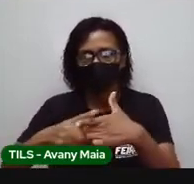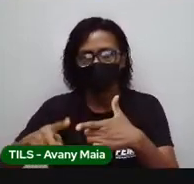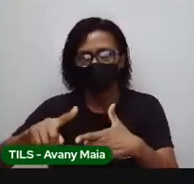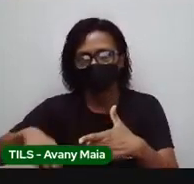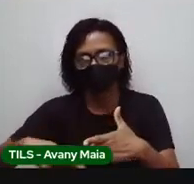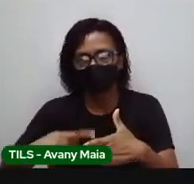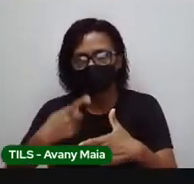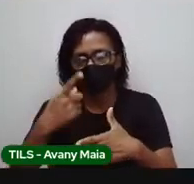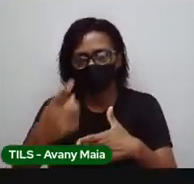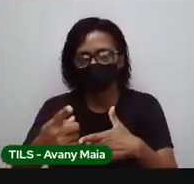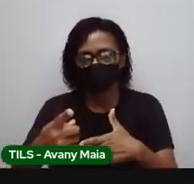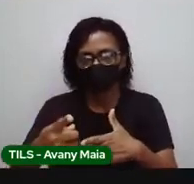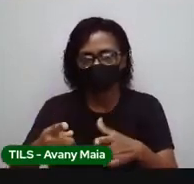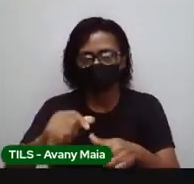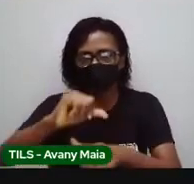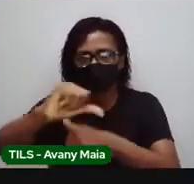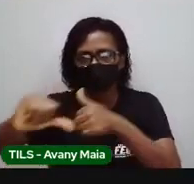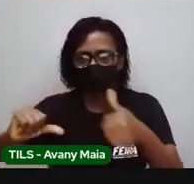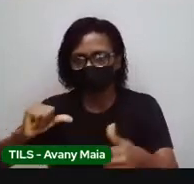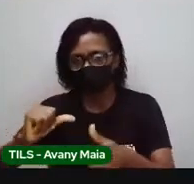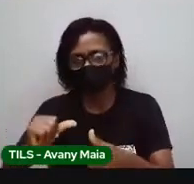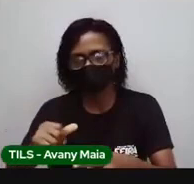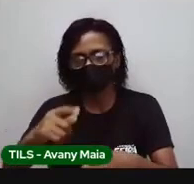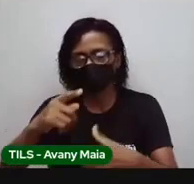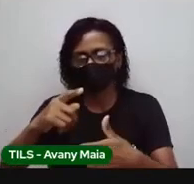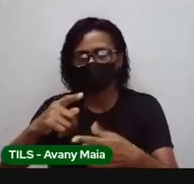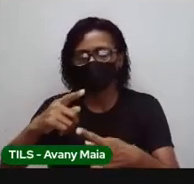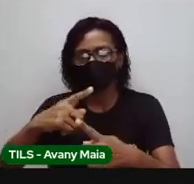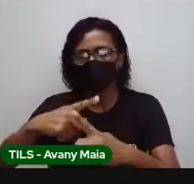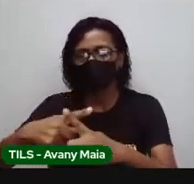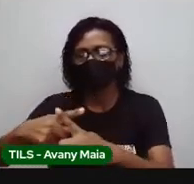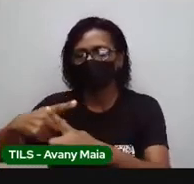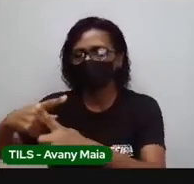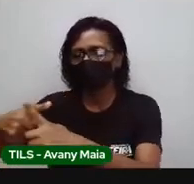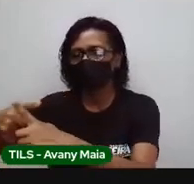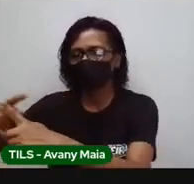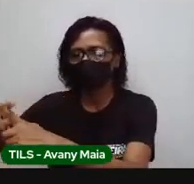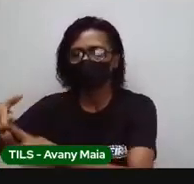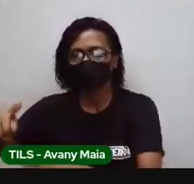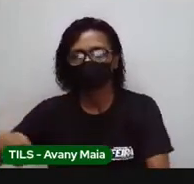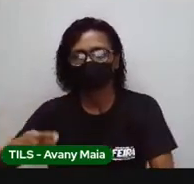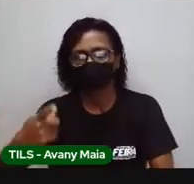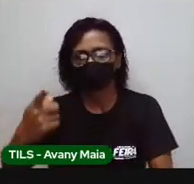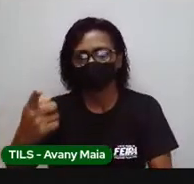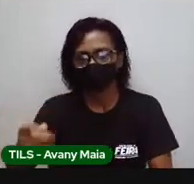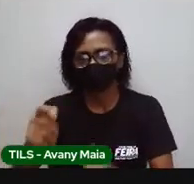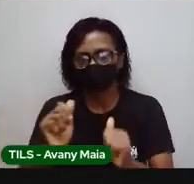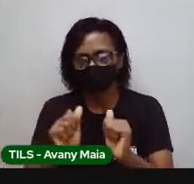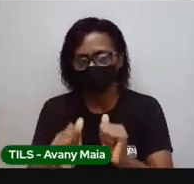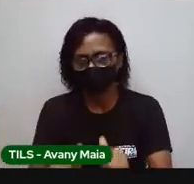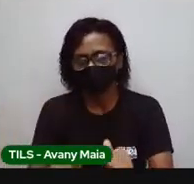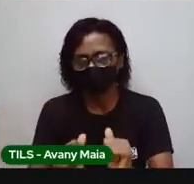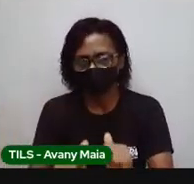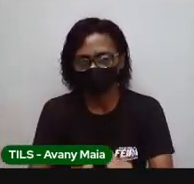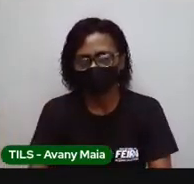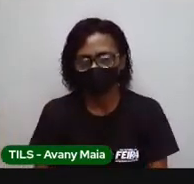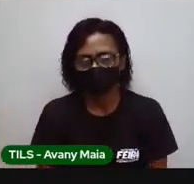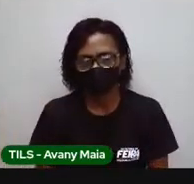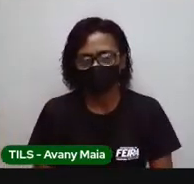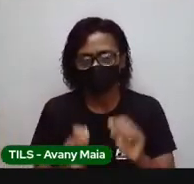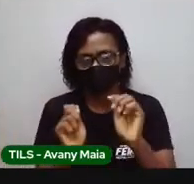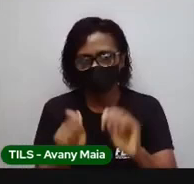multiplicar por mil. Tá bom? Então, esse esqueminha aqui pode te ajudar a entender.